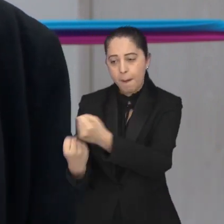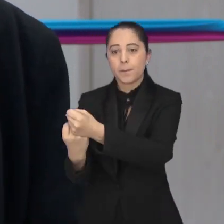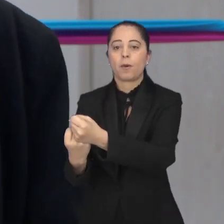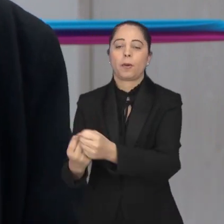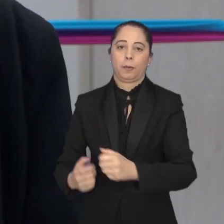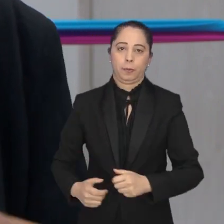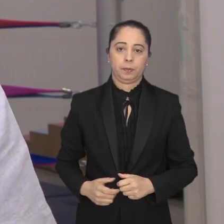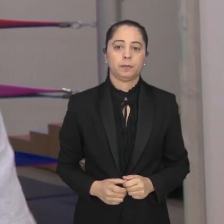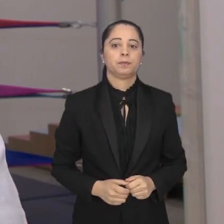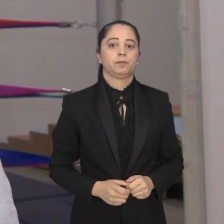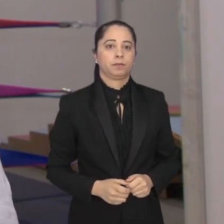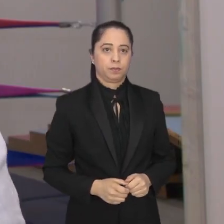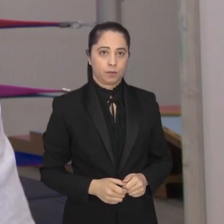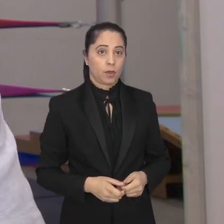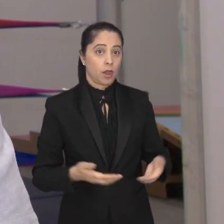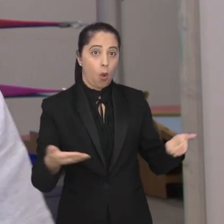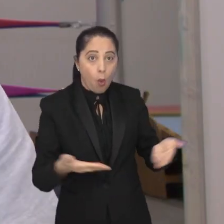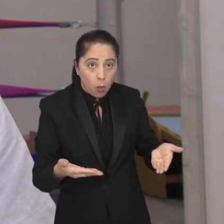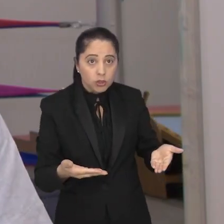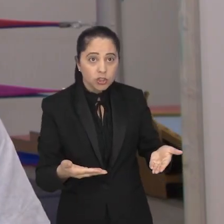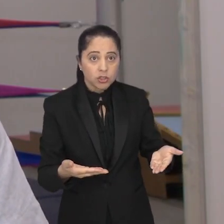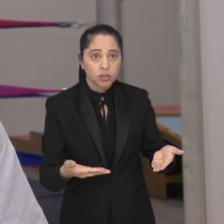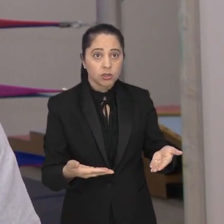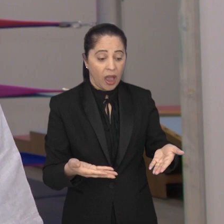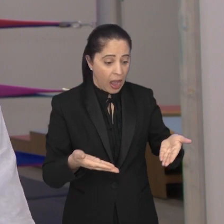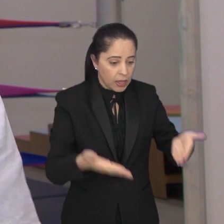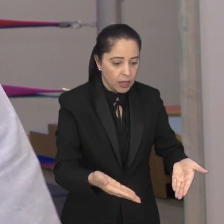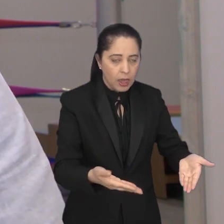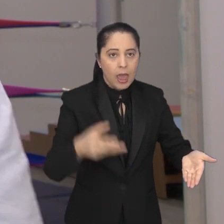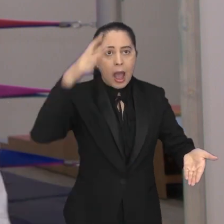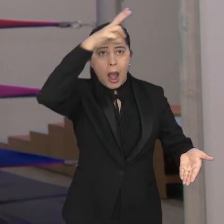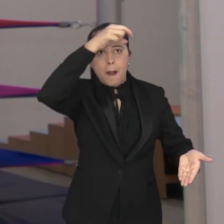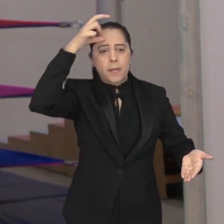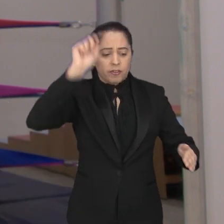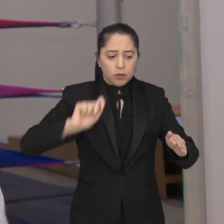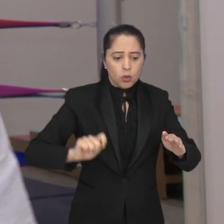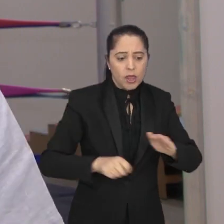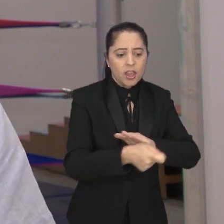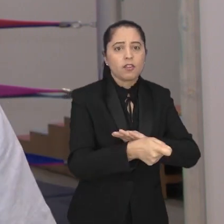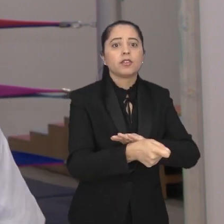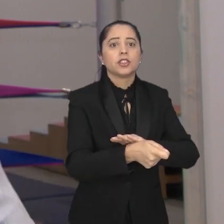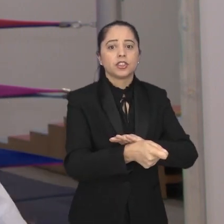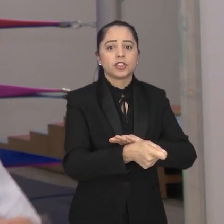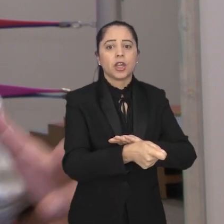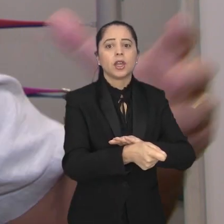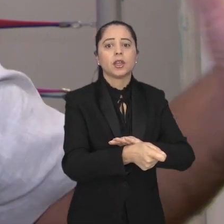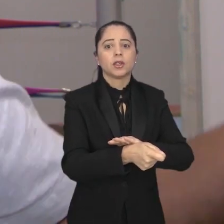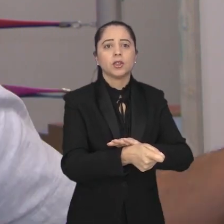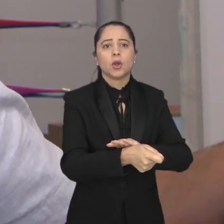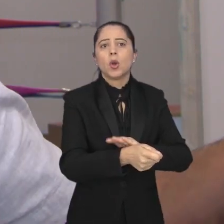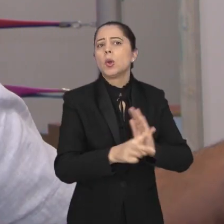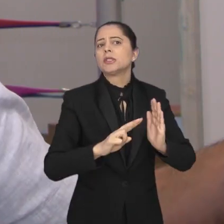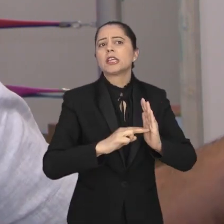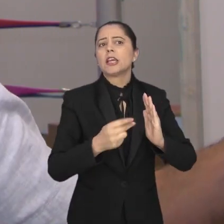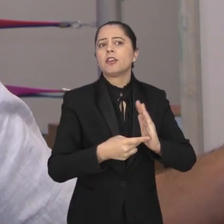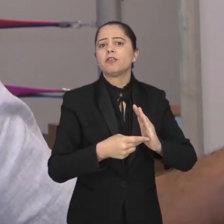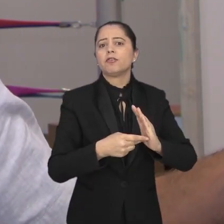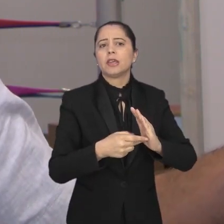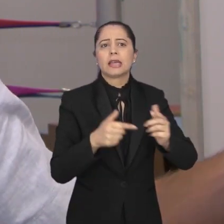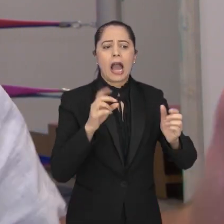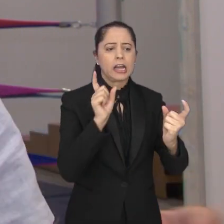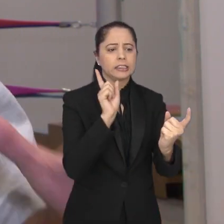crianças. E hoje aqui, entendendo que a Prefeitura, fazendo esse investimento, ela amplia o tipo de